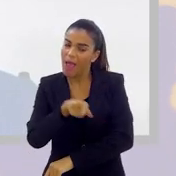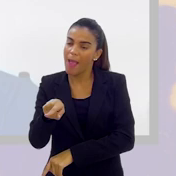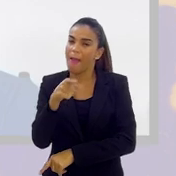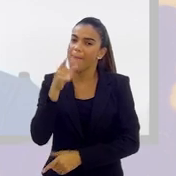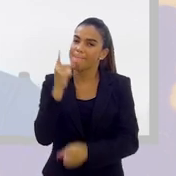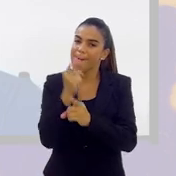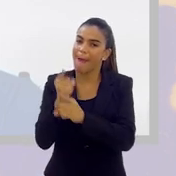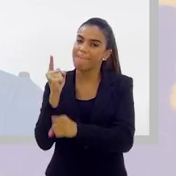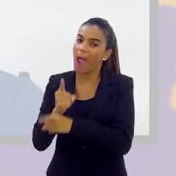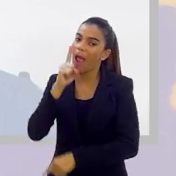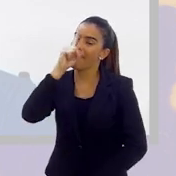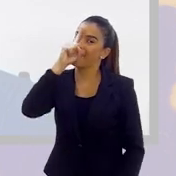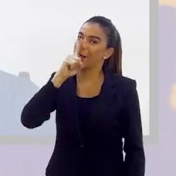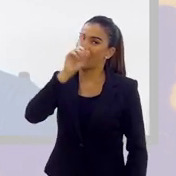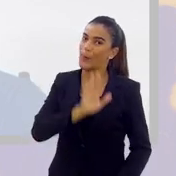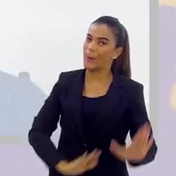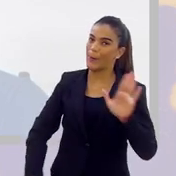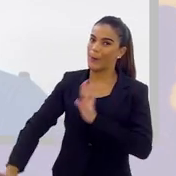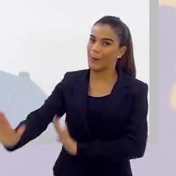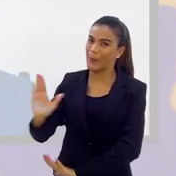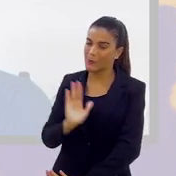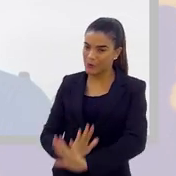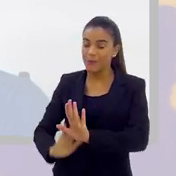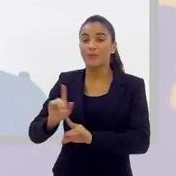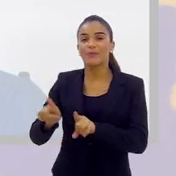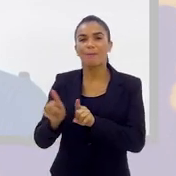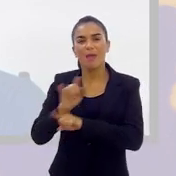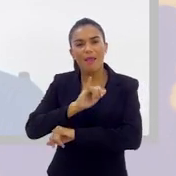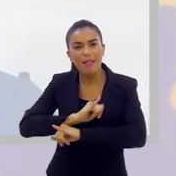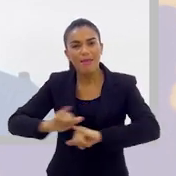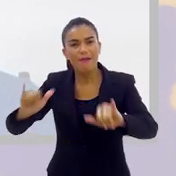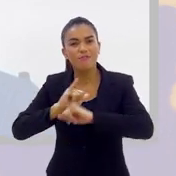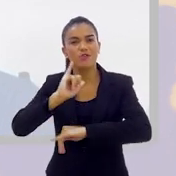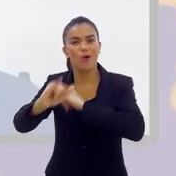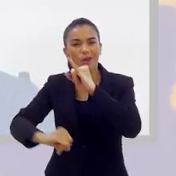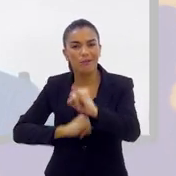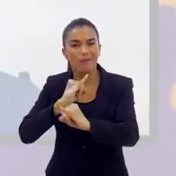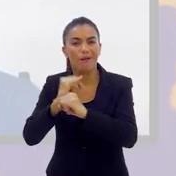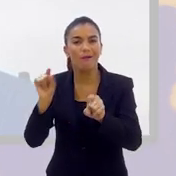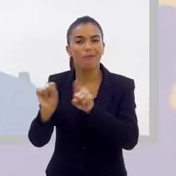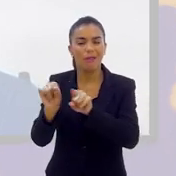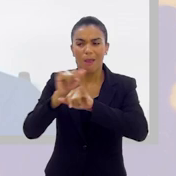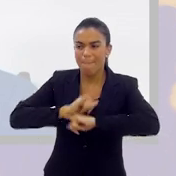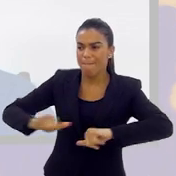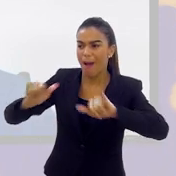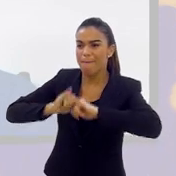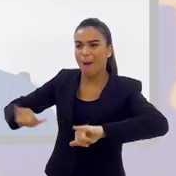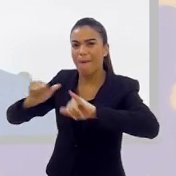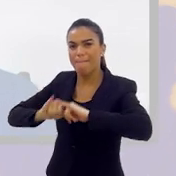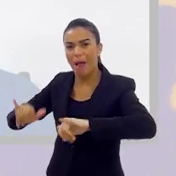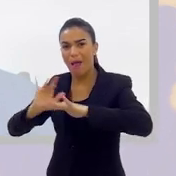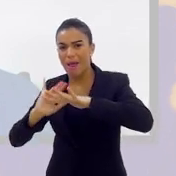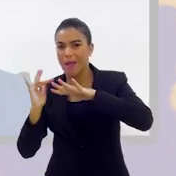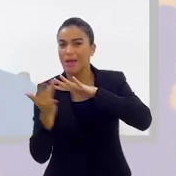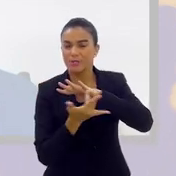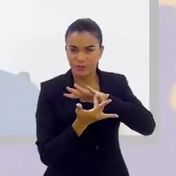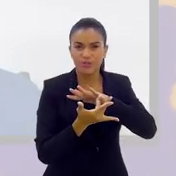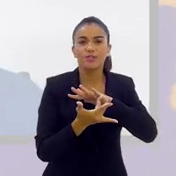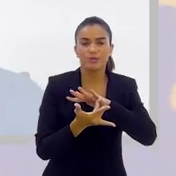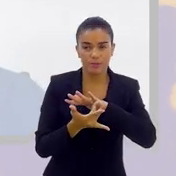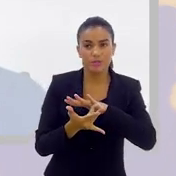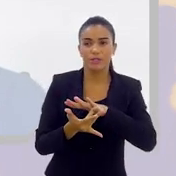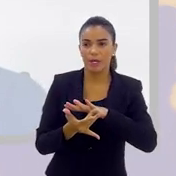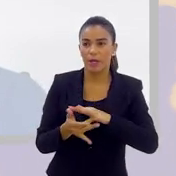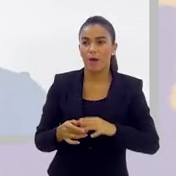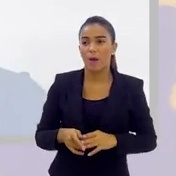pessoa perigosa. e ele avisou, ele mandou recados pela internet. Claro que o professor, talvez